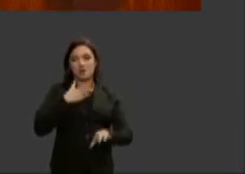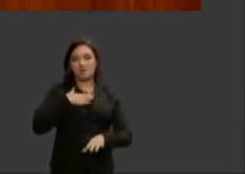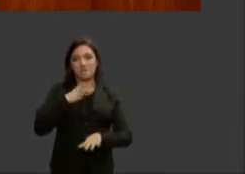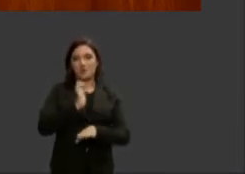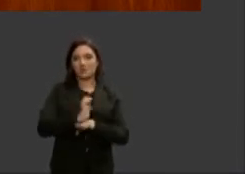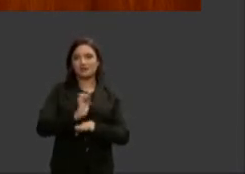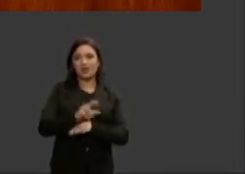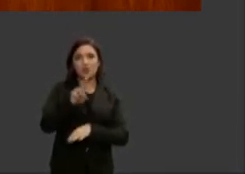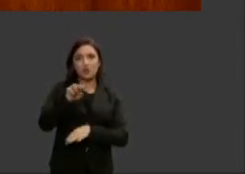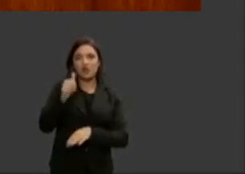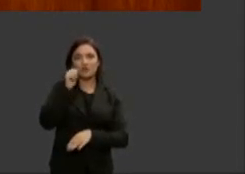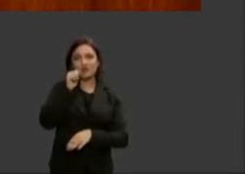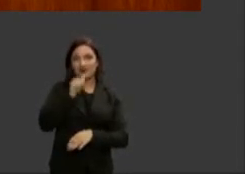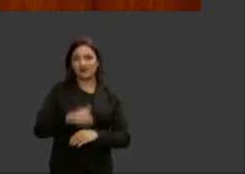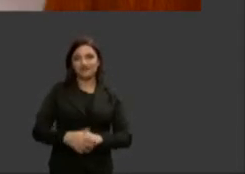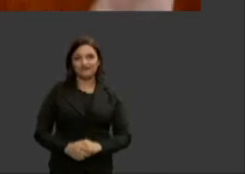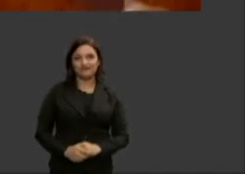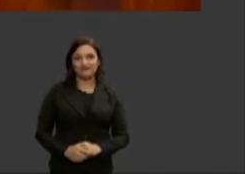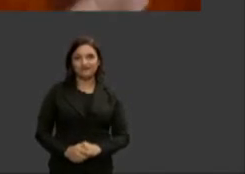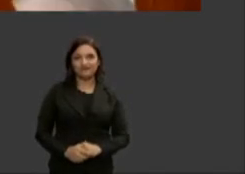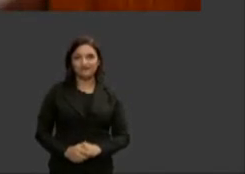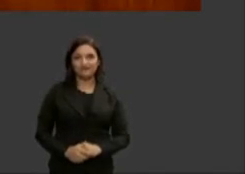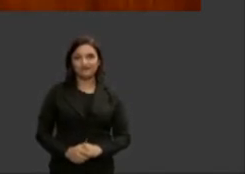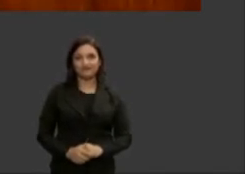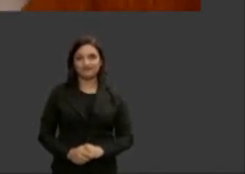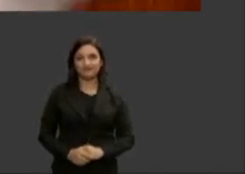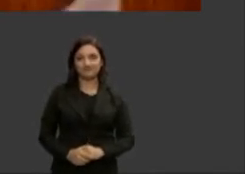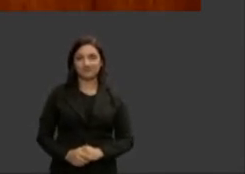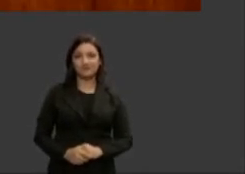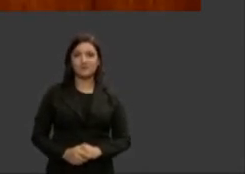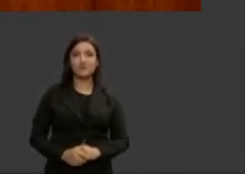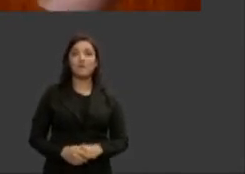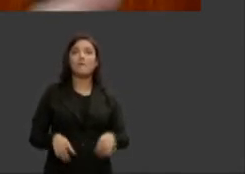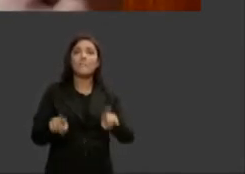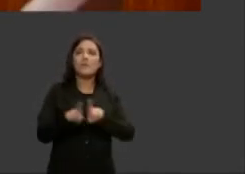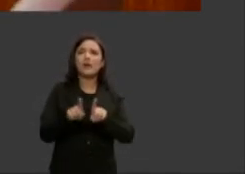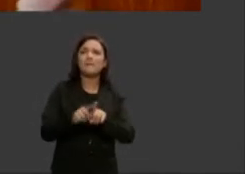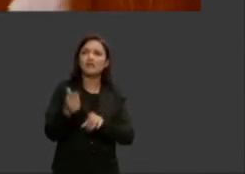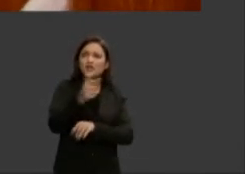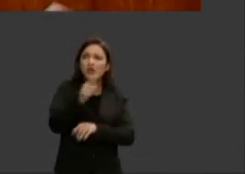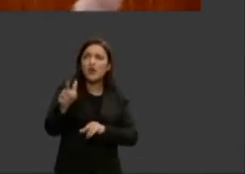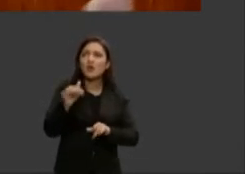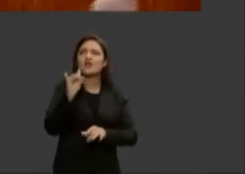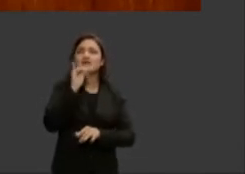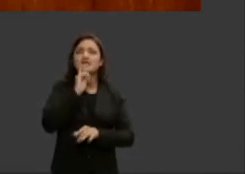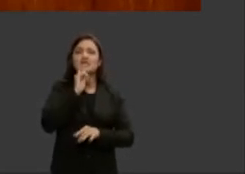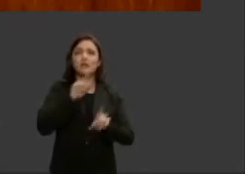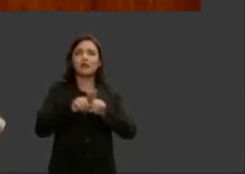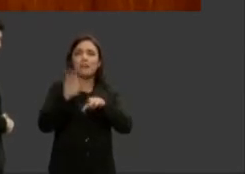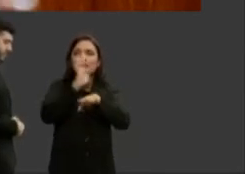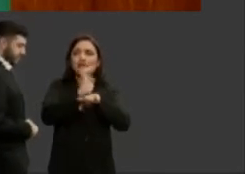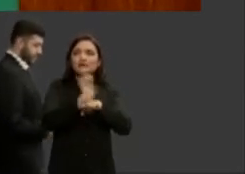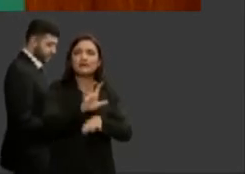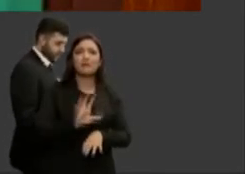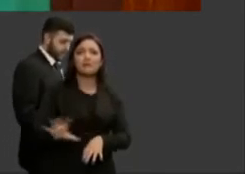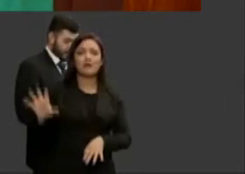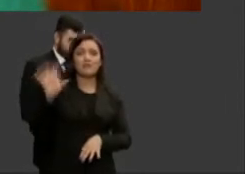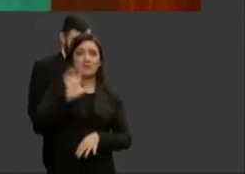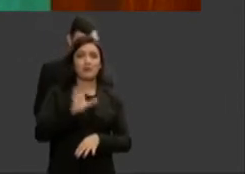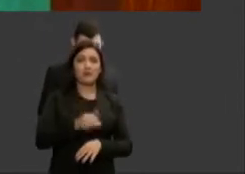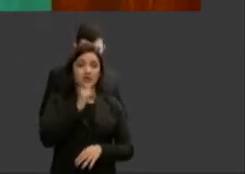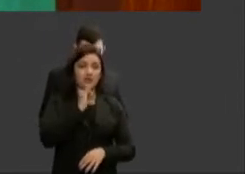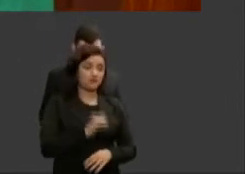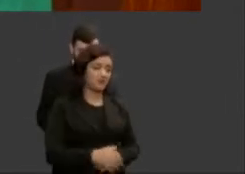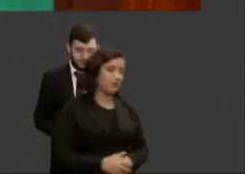de Goiás eu mesmo assim com exemplos variados se repete em alguns outros estados vou citar só mais um